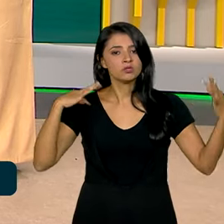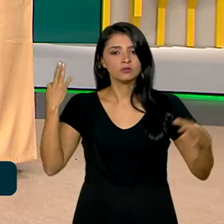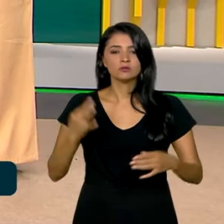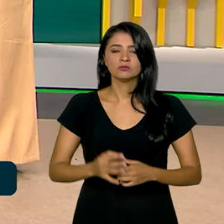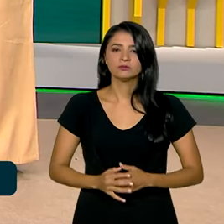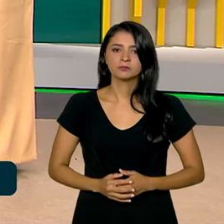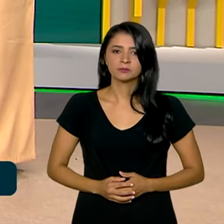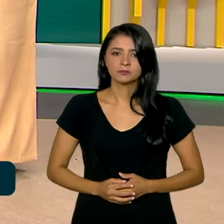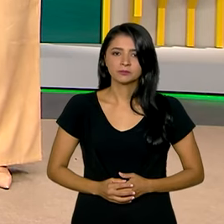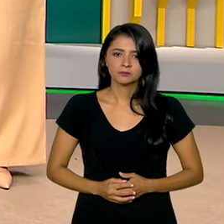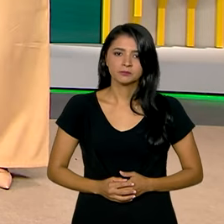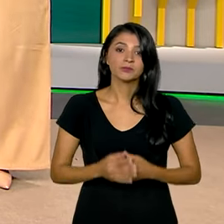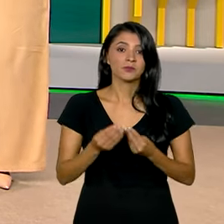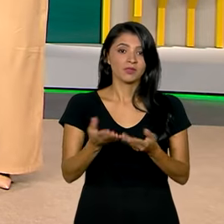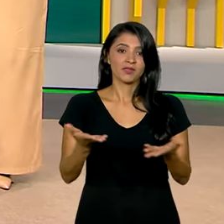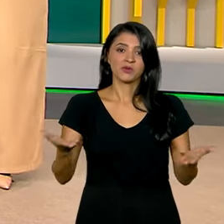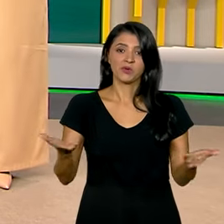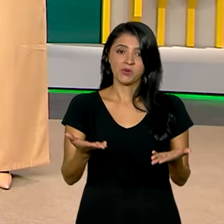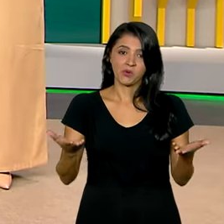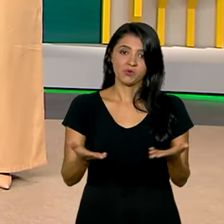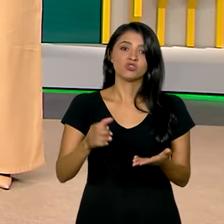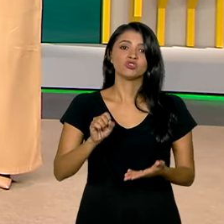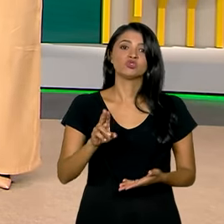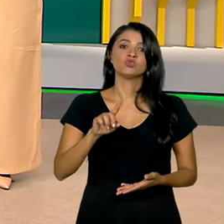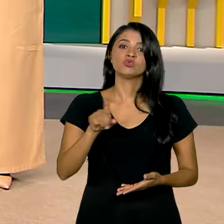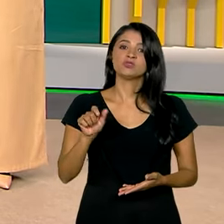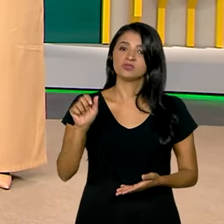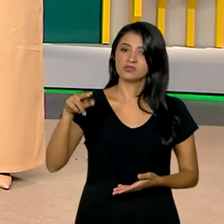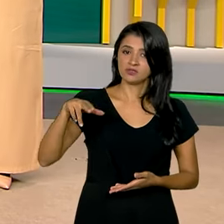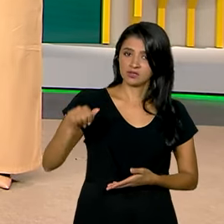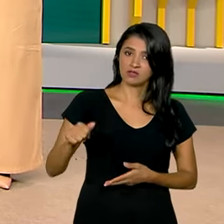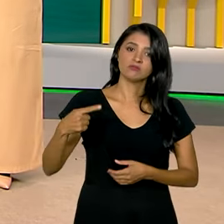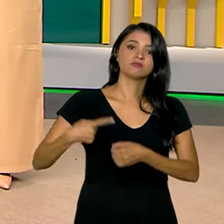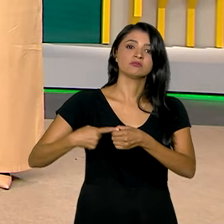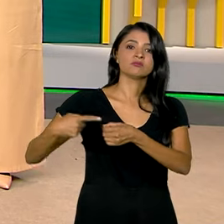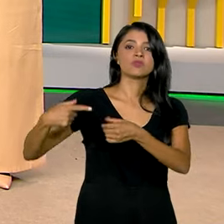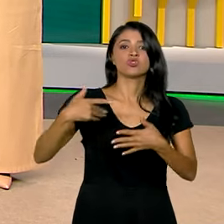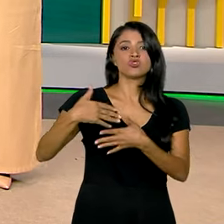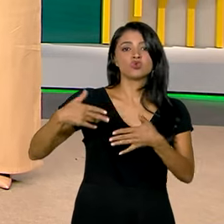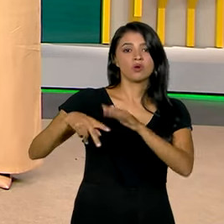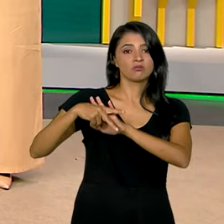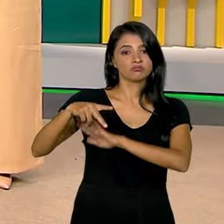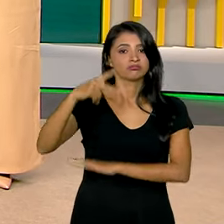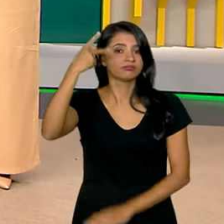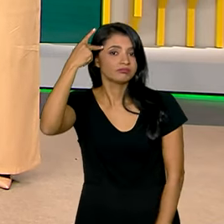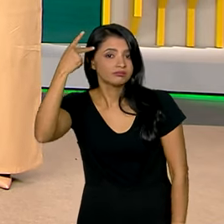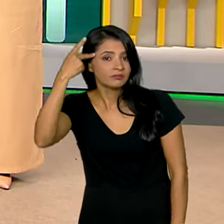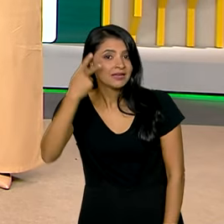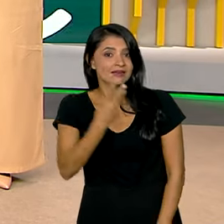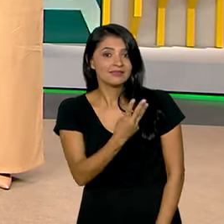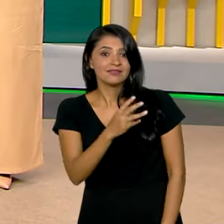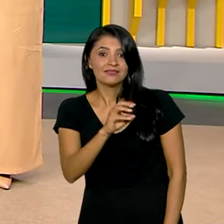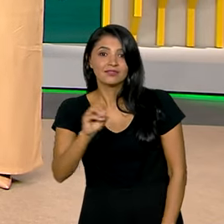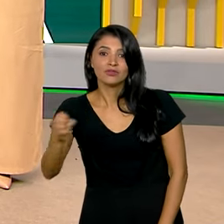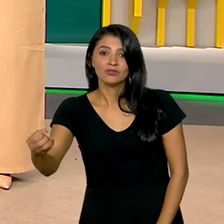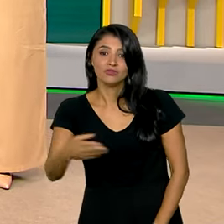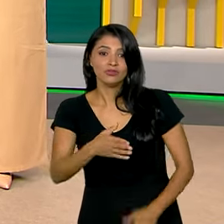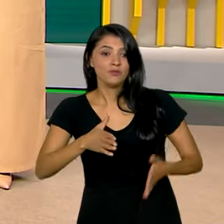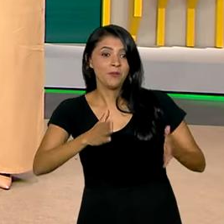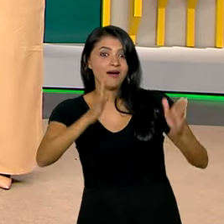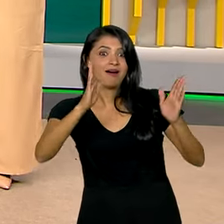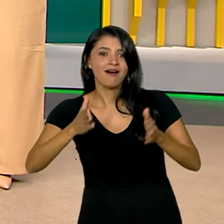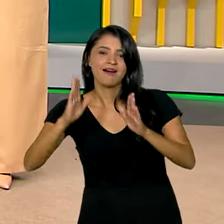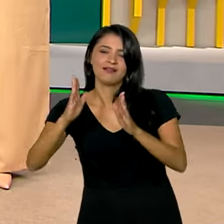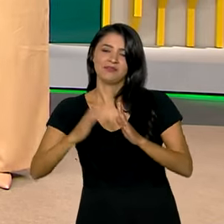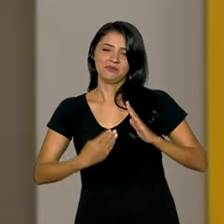E foram entregues hoje em Suzano, na região metropolitana de São Paulo, 300 novos apartamentos do Minha